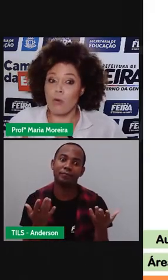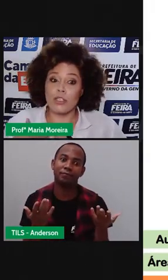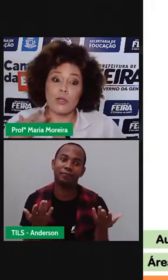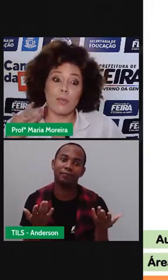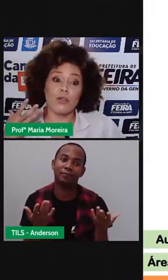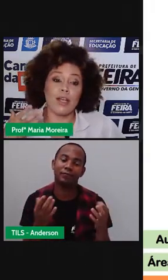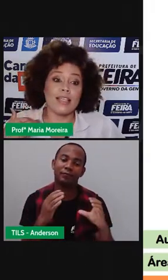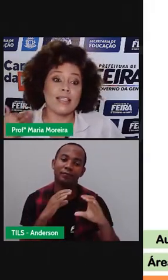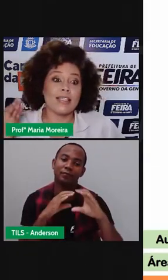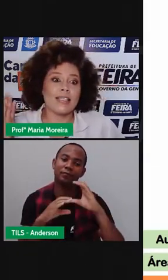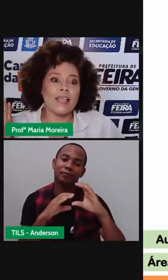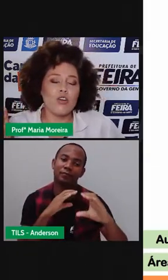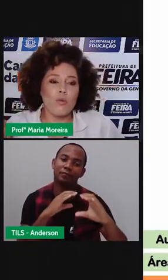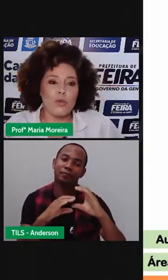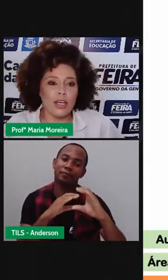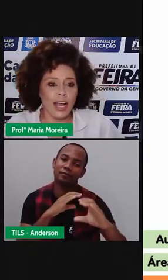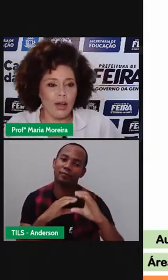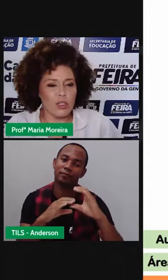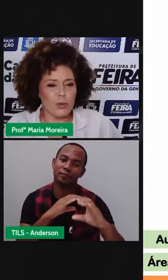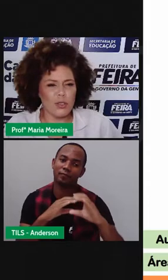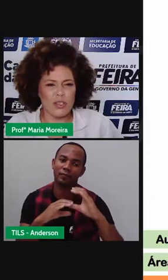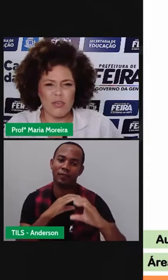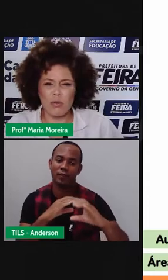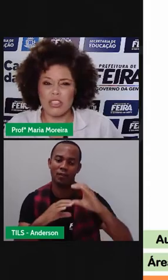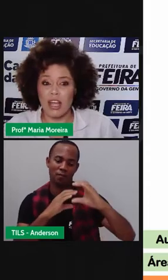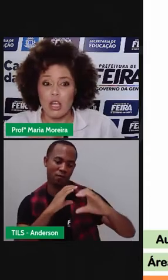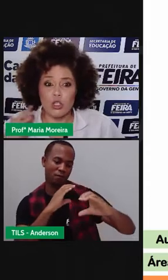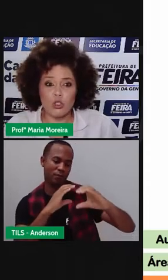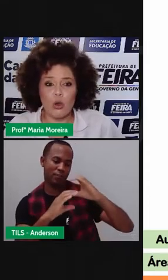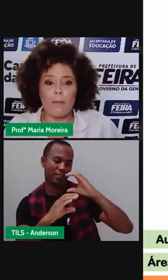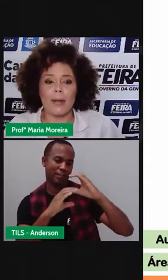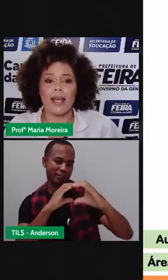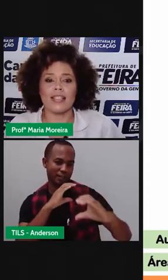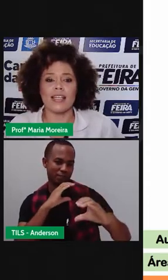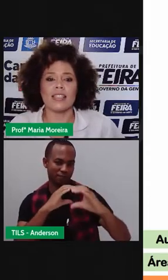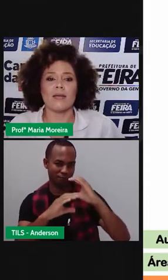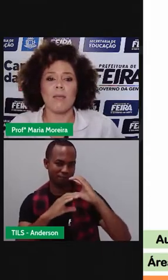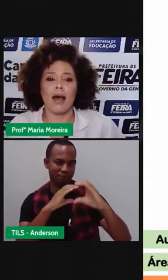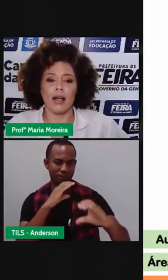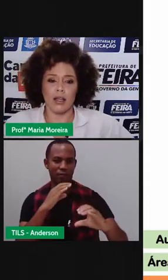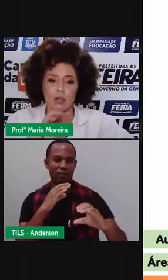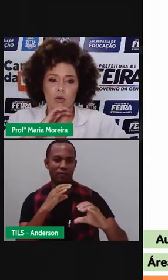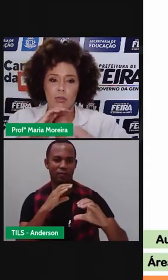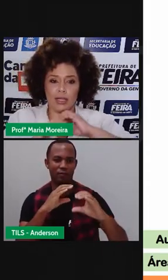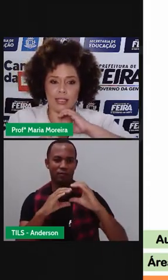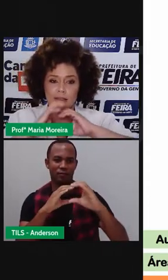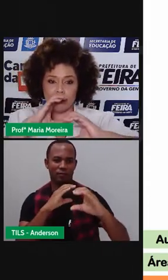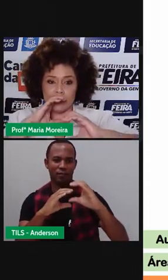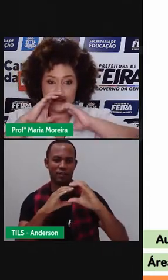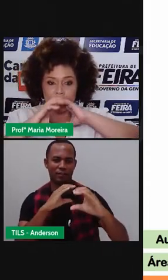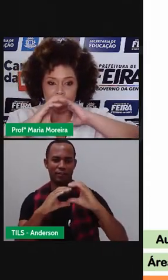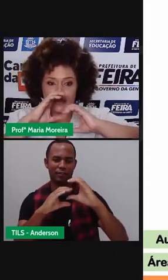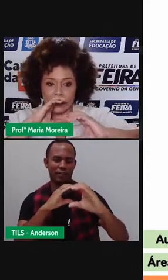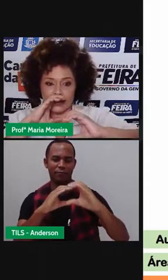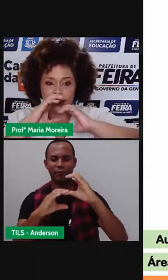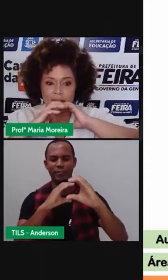É como a gente pode o quê? Se comunicar com as pessoas, e vamos ter surpresas, comunicação?